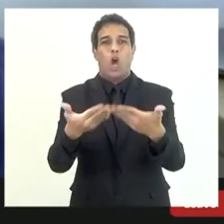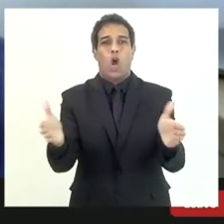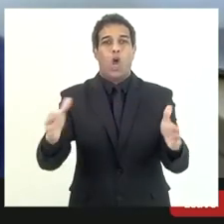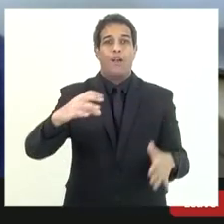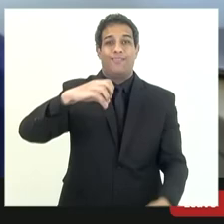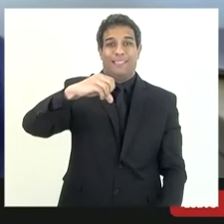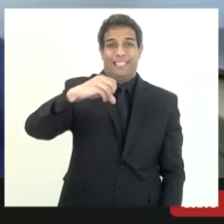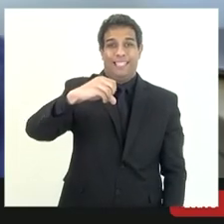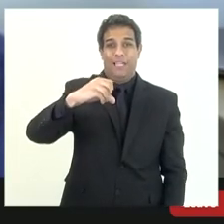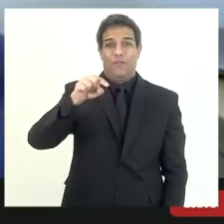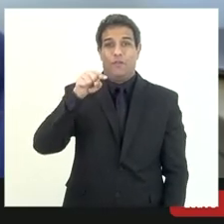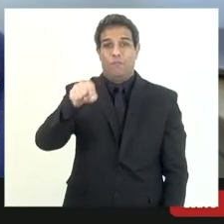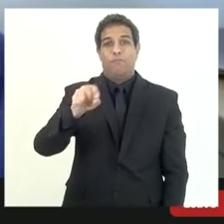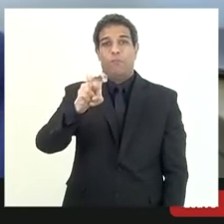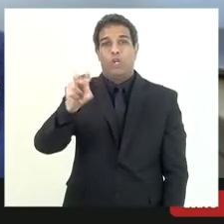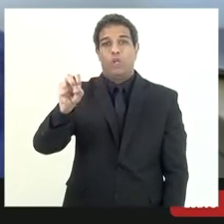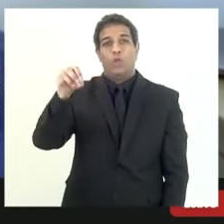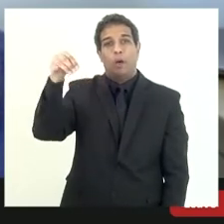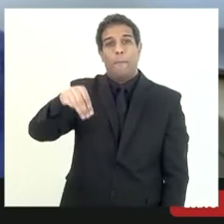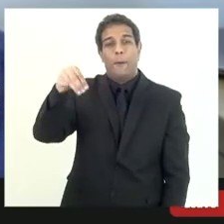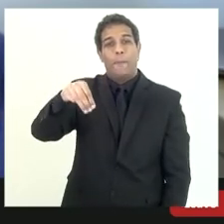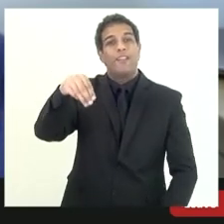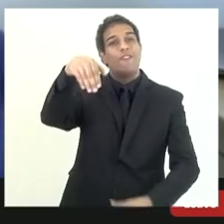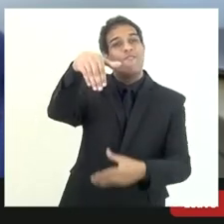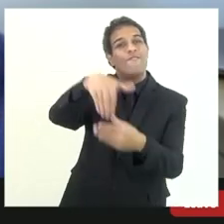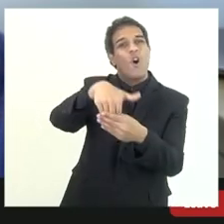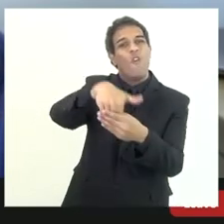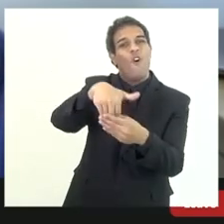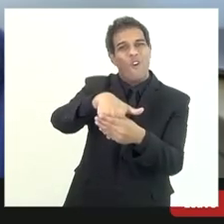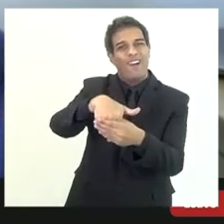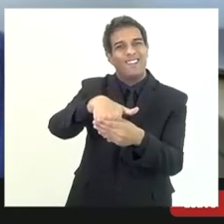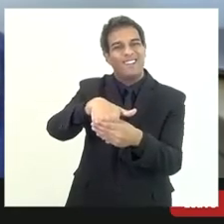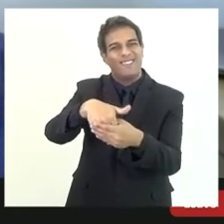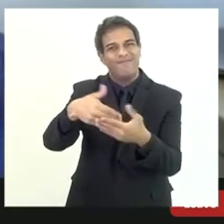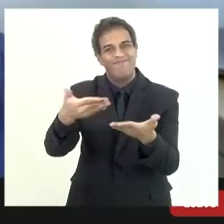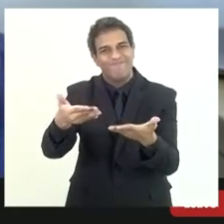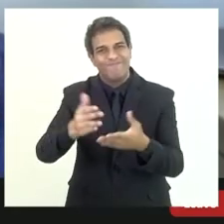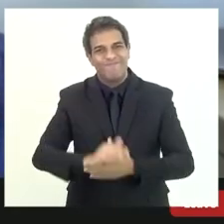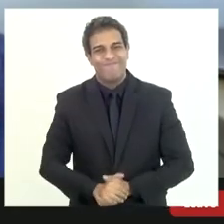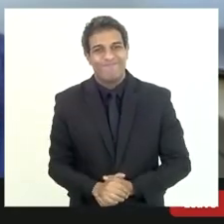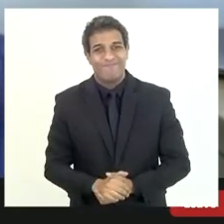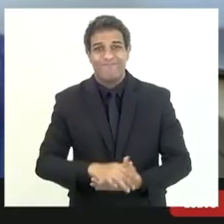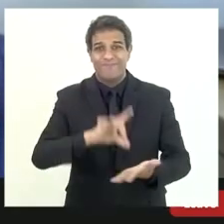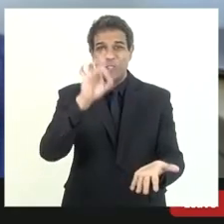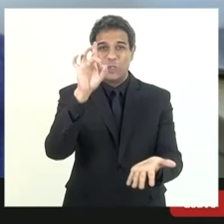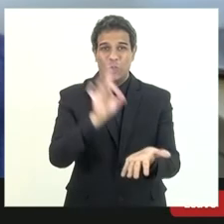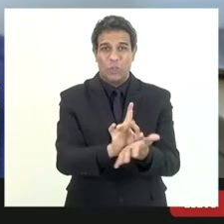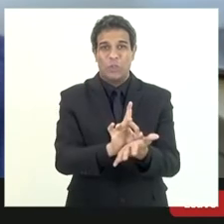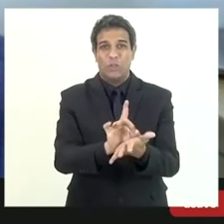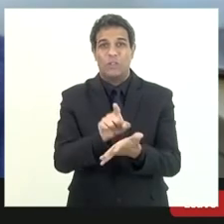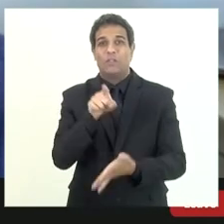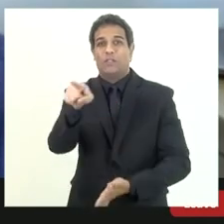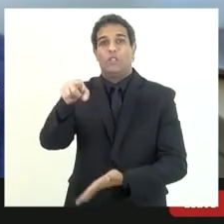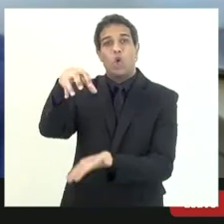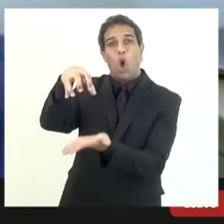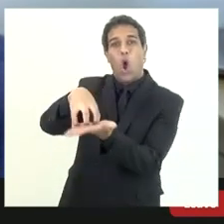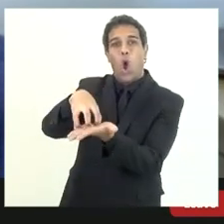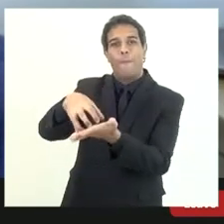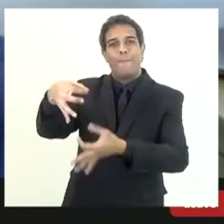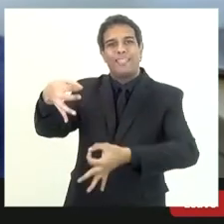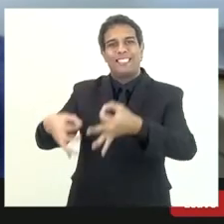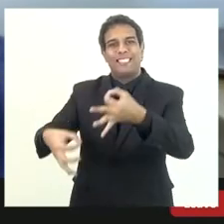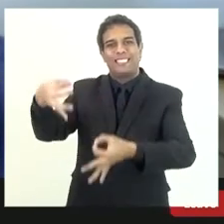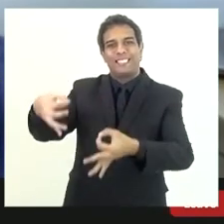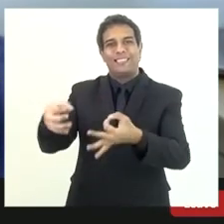horas e cinquenta para votarmos oficial o tribunal de contas para